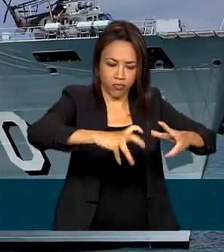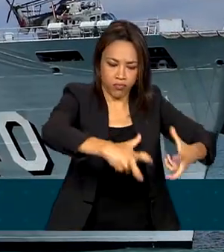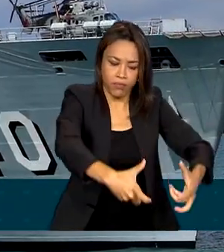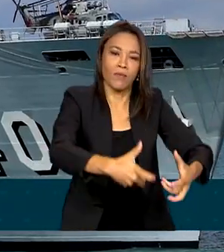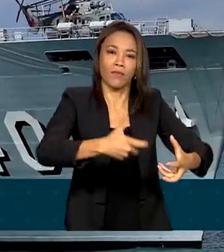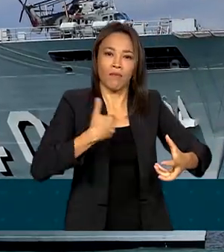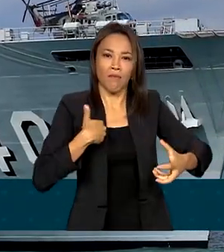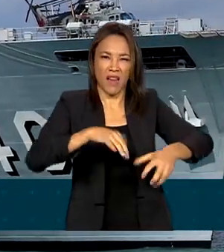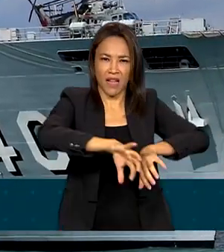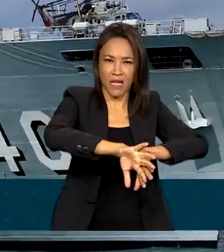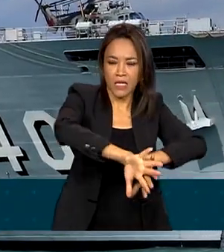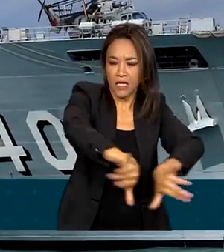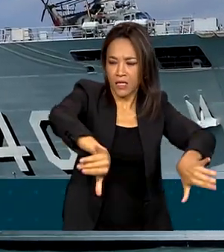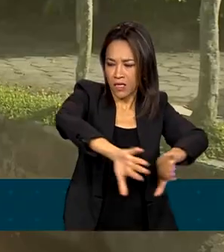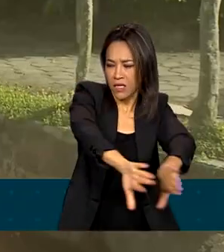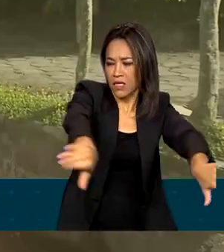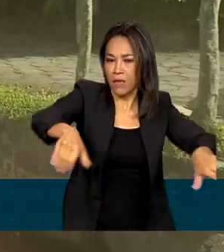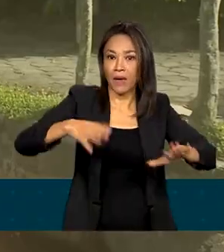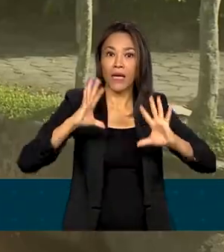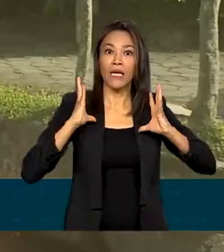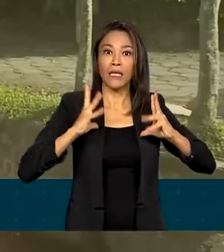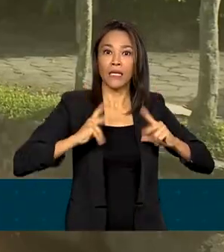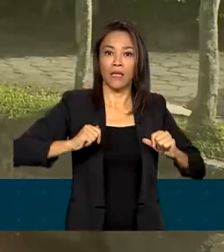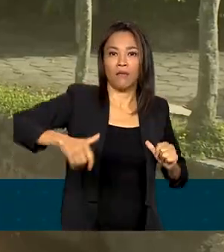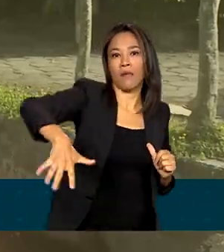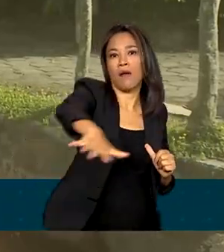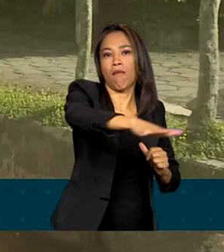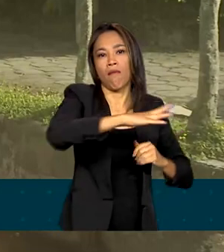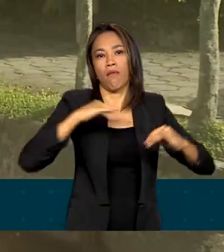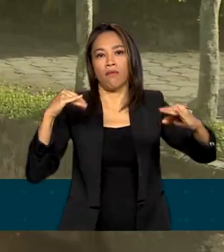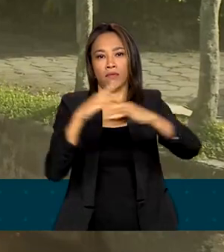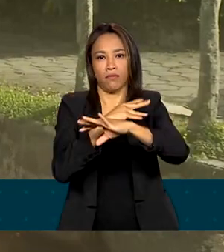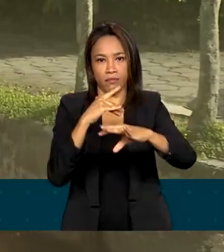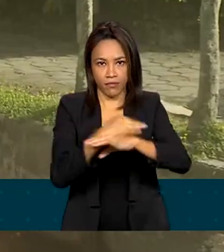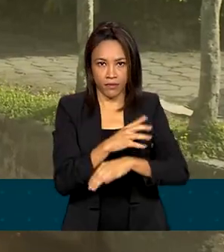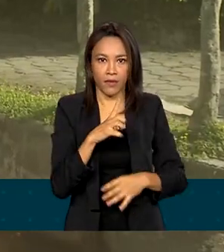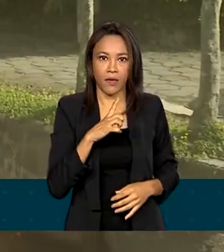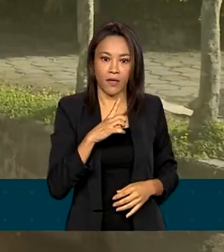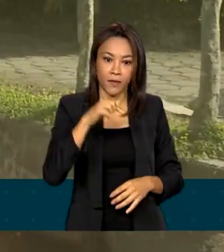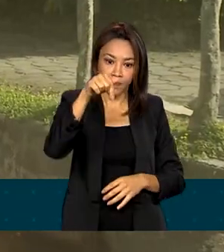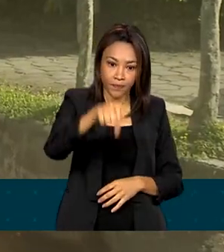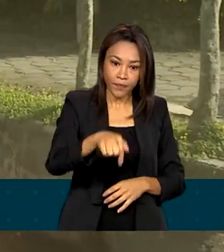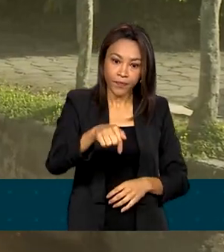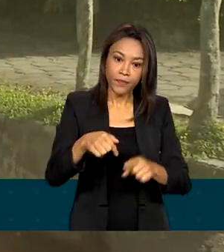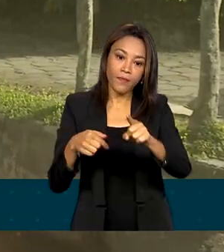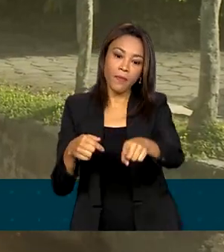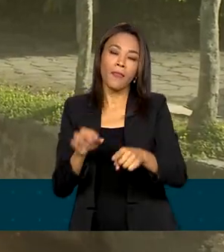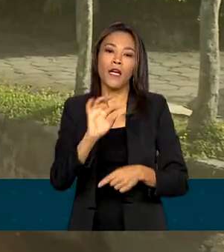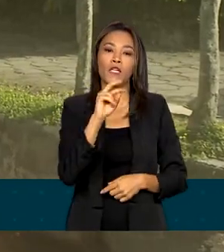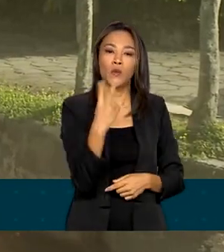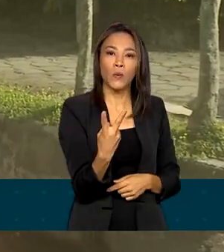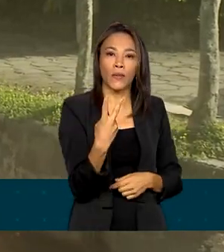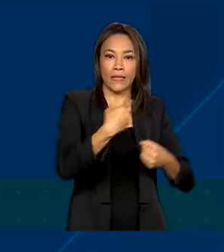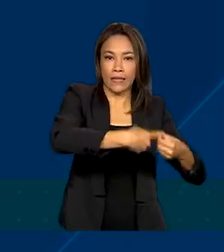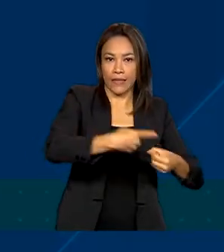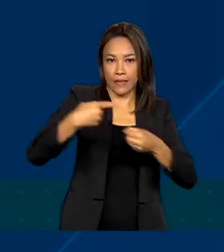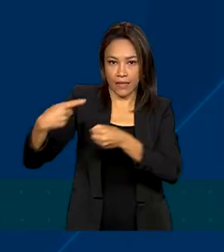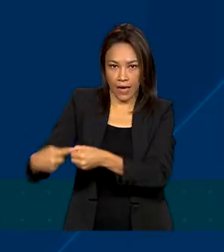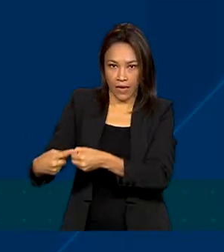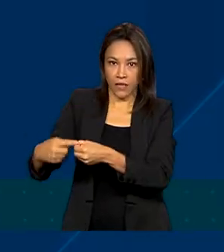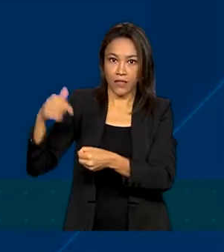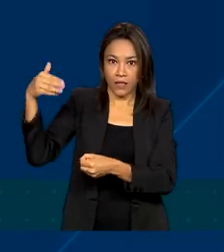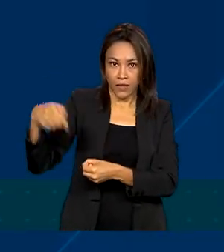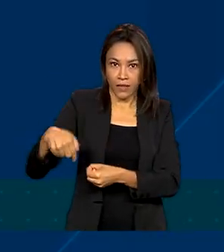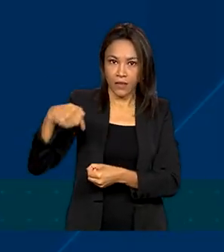ideia dos estragos aqui no litoral norte, na rodovia Rio Santos, entre Boiçucang e Toque-Toque, não está sendo